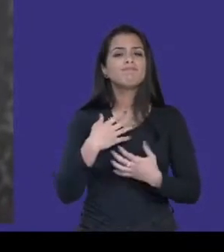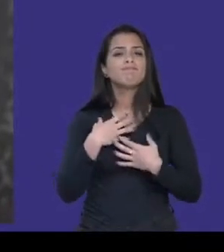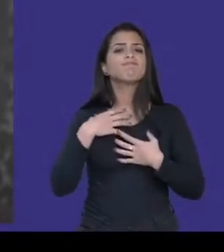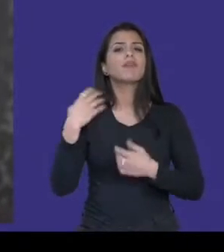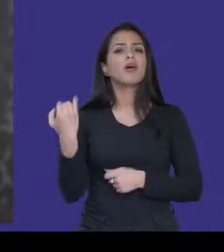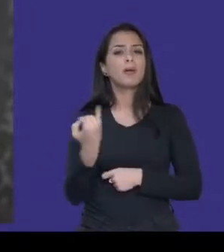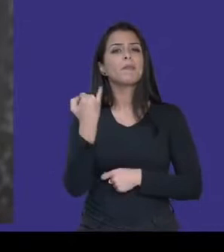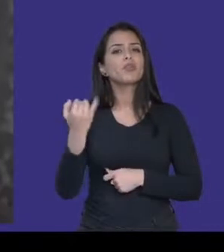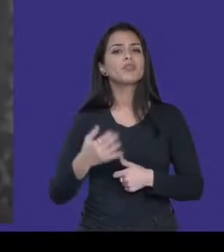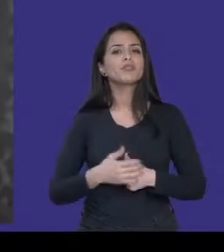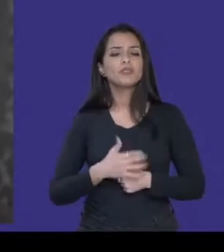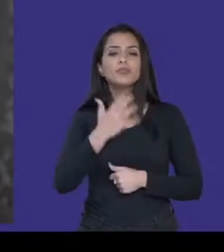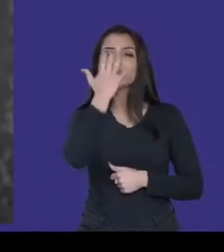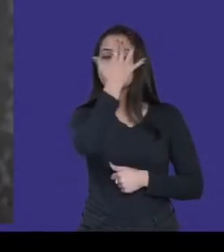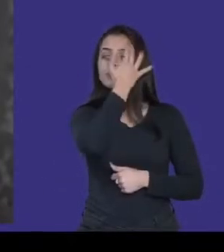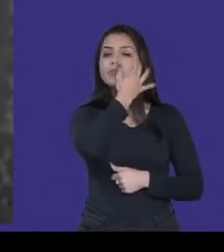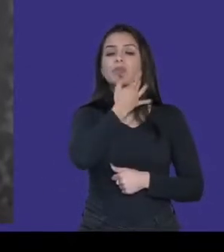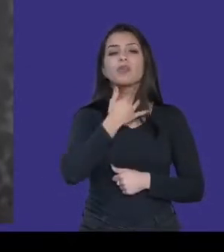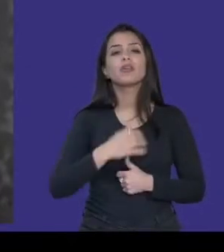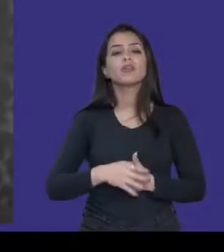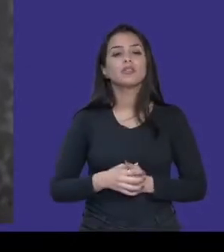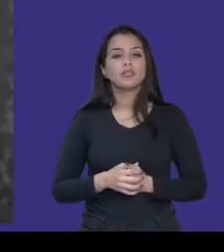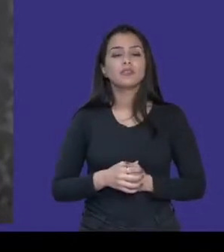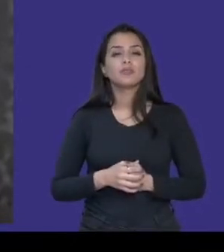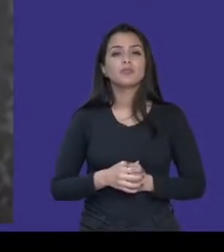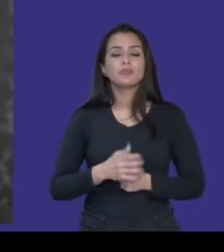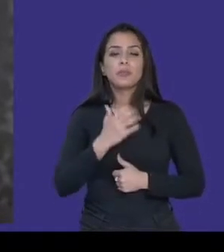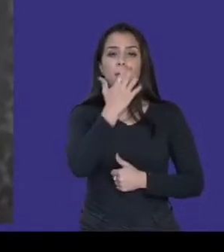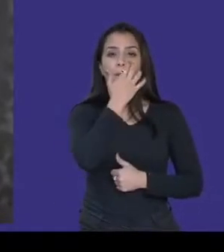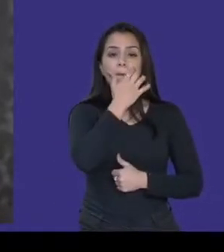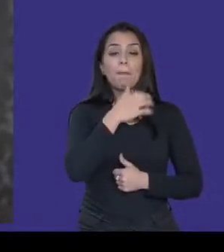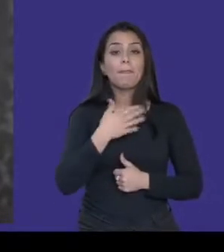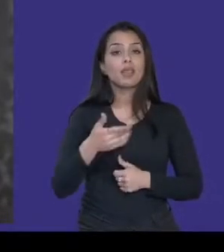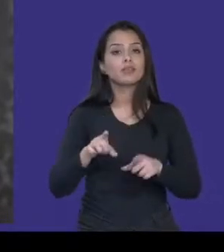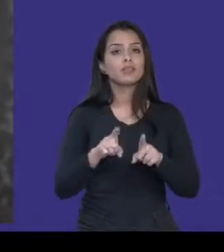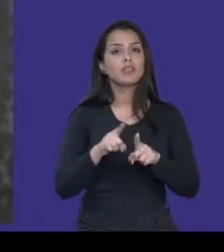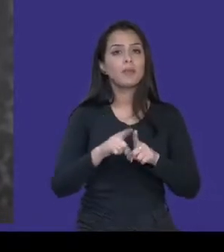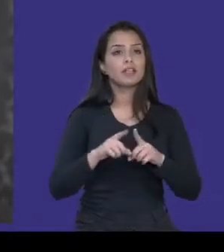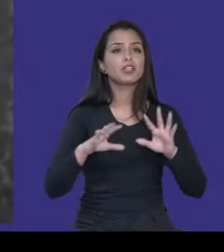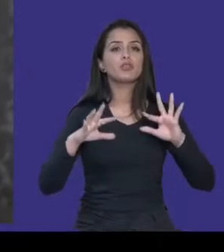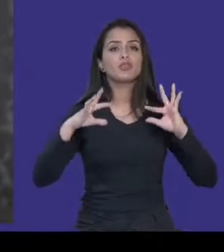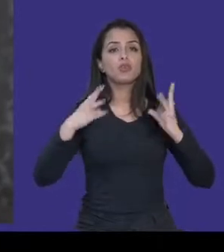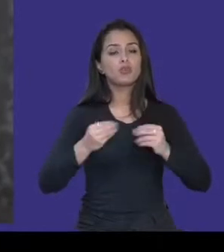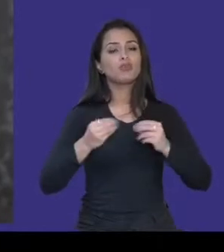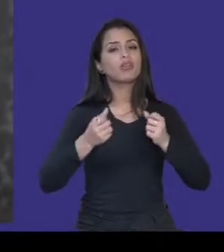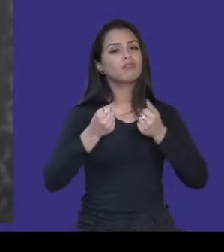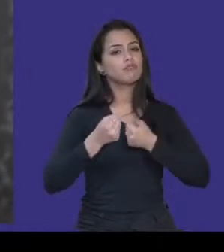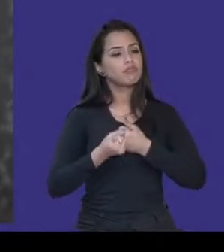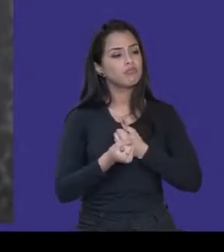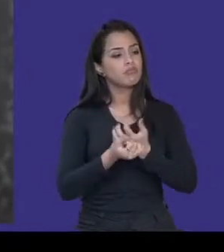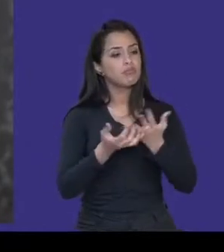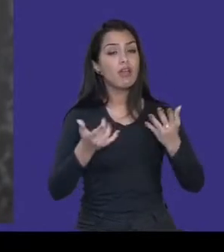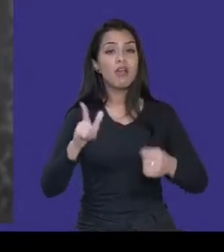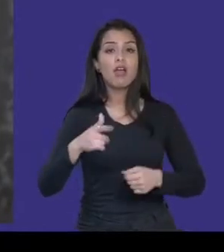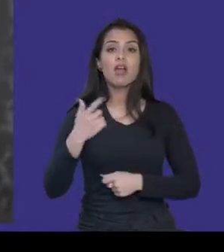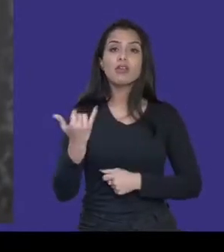além da ideia de você trazer aquilo que é dito, né? É importante também trazer alguns, a gente chama de